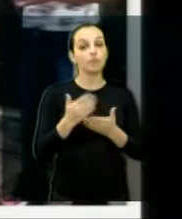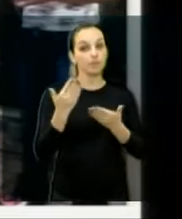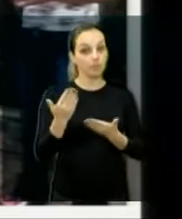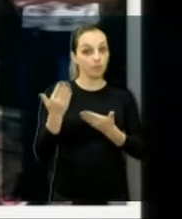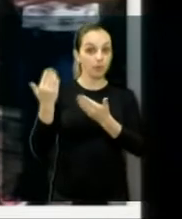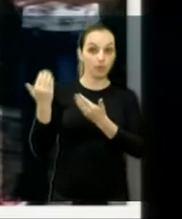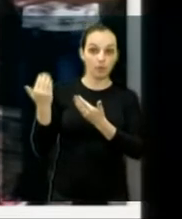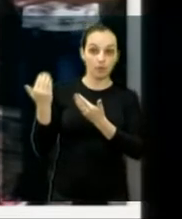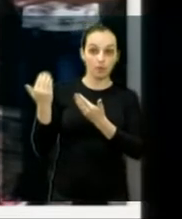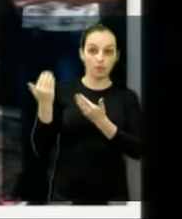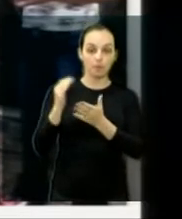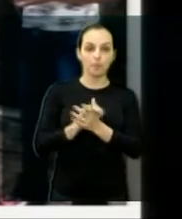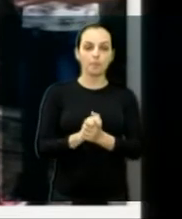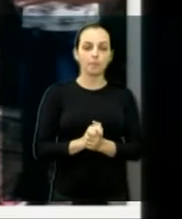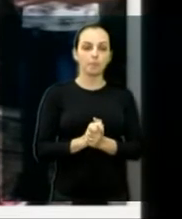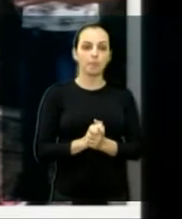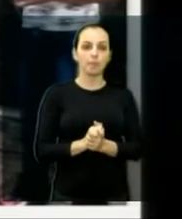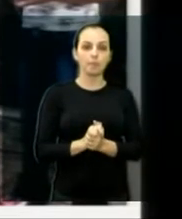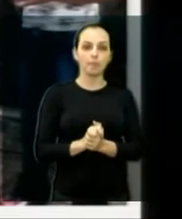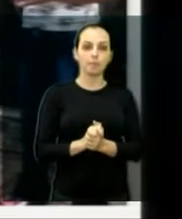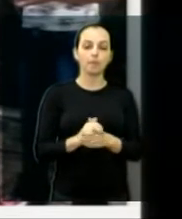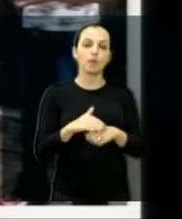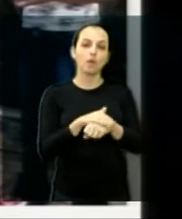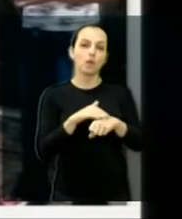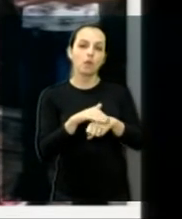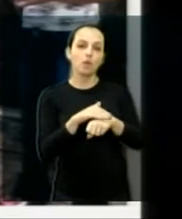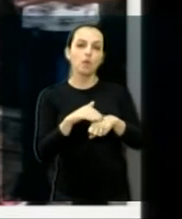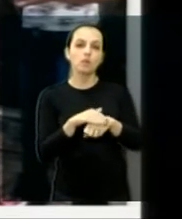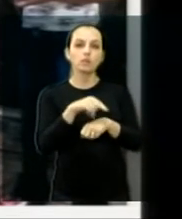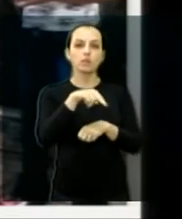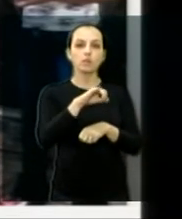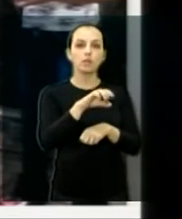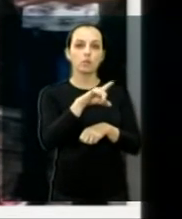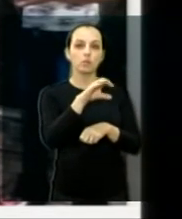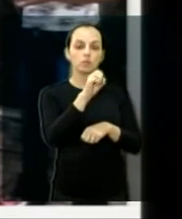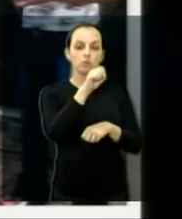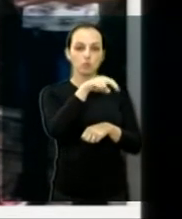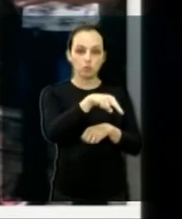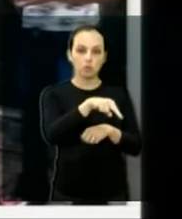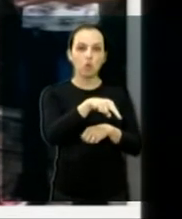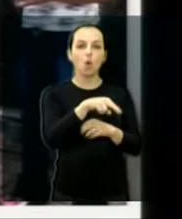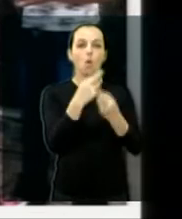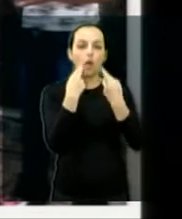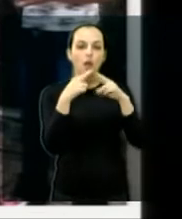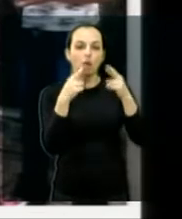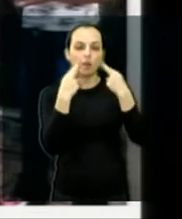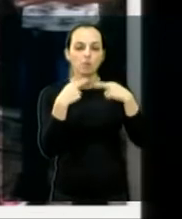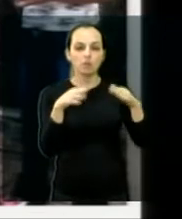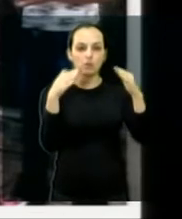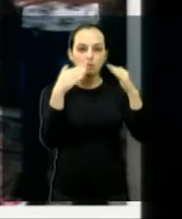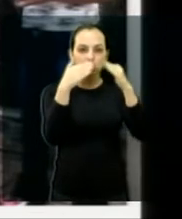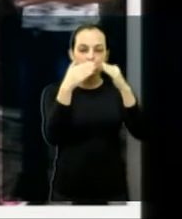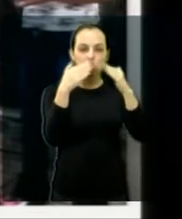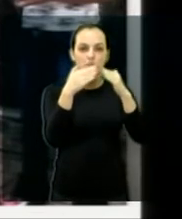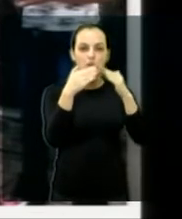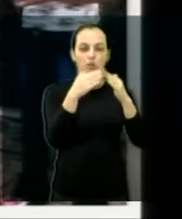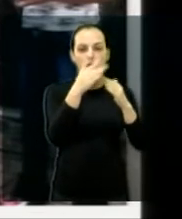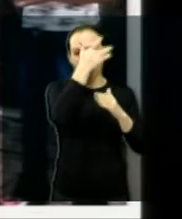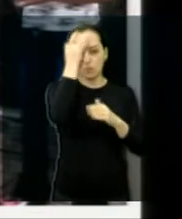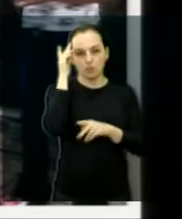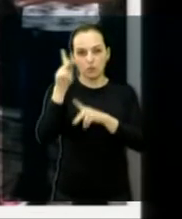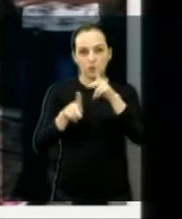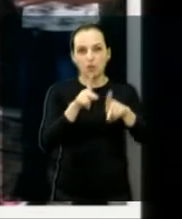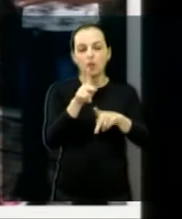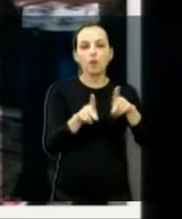já. Ali eu estava com o Nilson Carneiro, no SESI, sobre a reclamação dos moradores em frente aquele prédio do